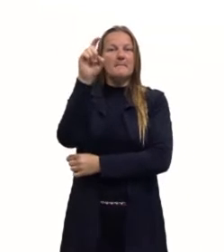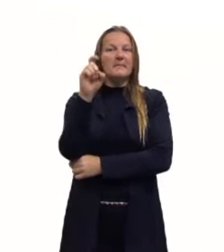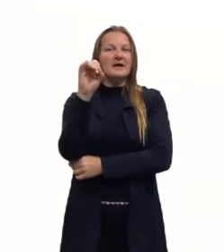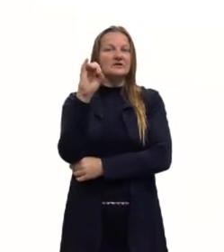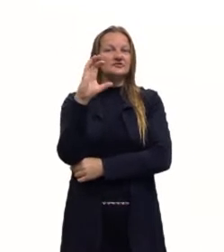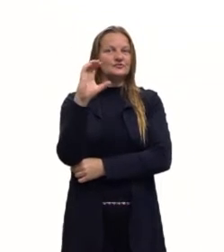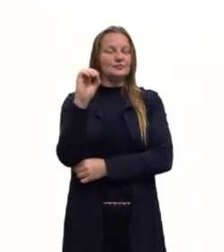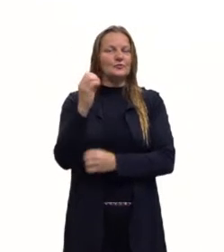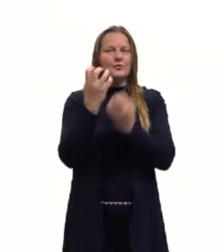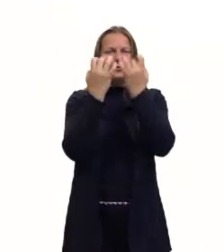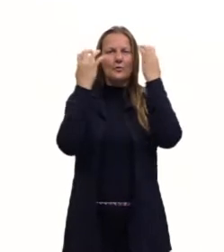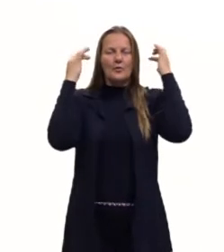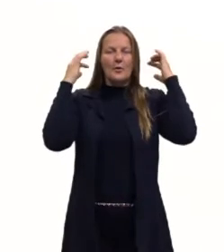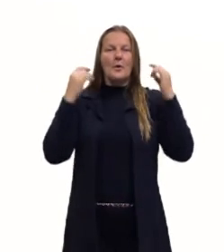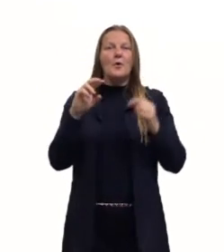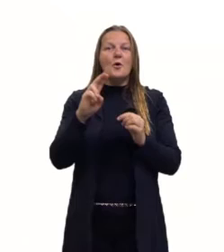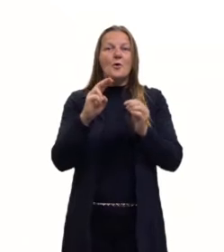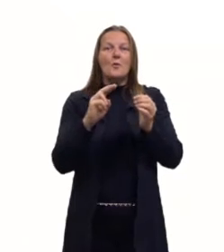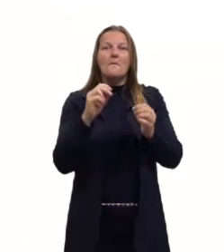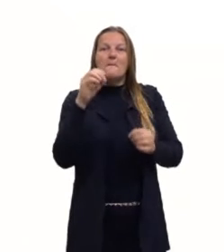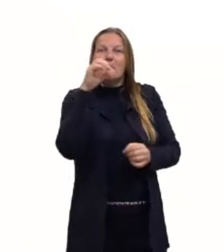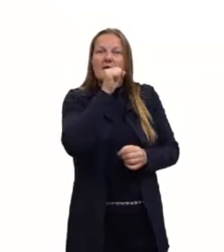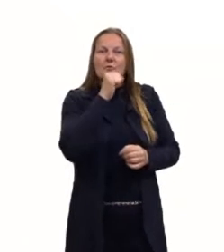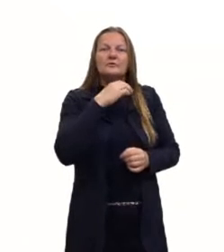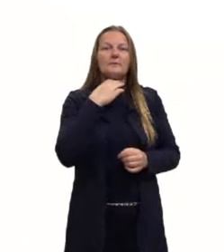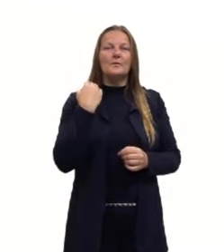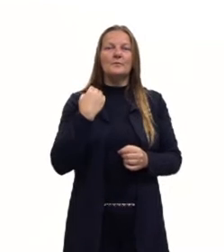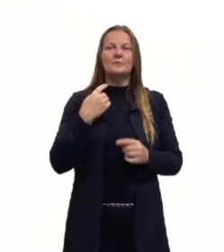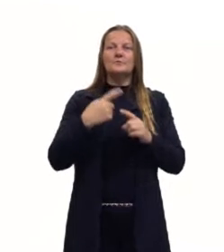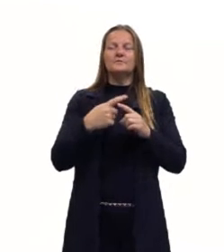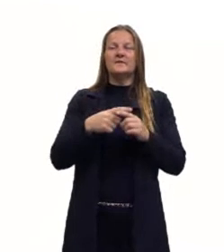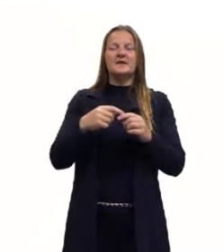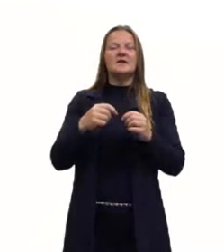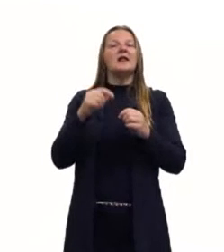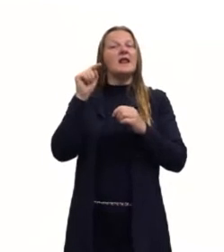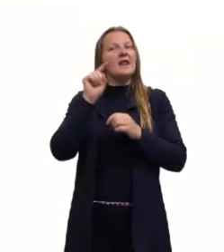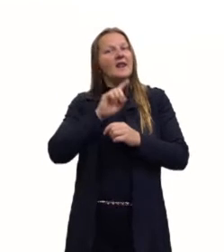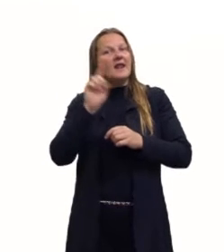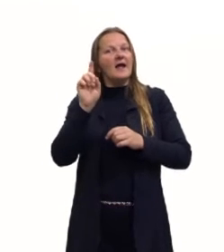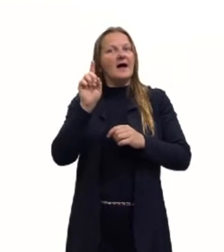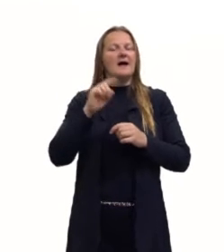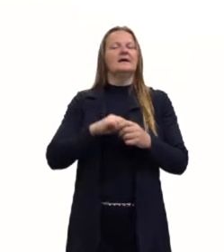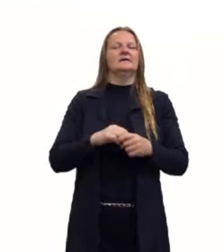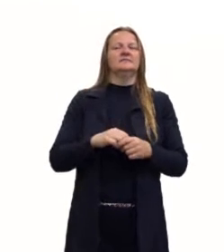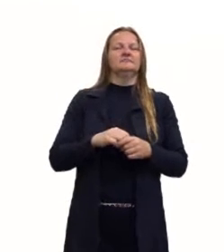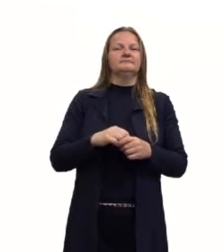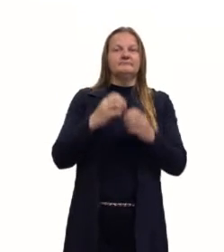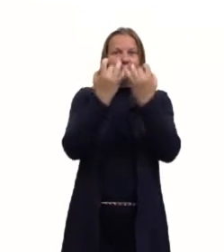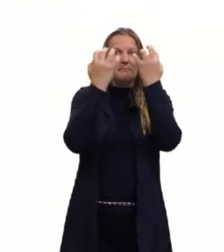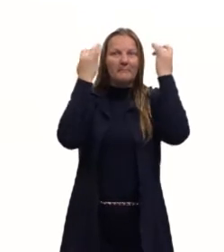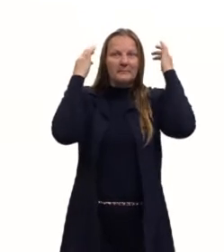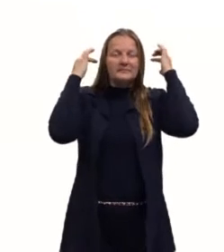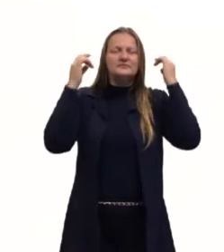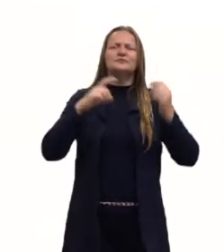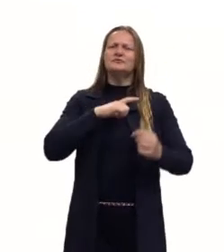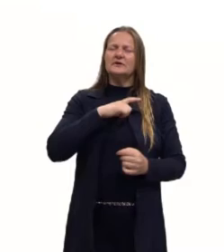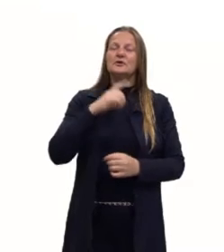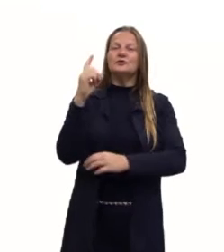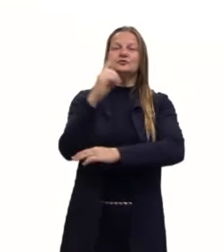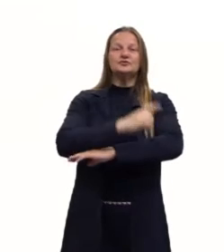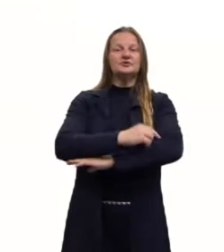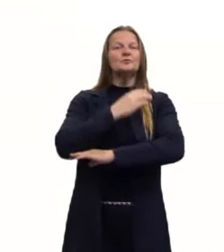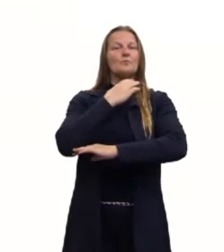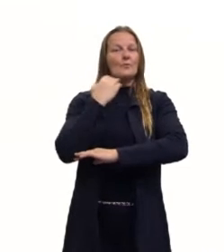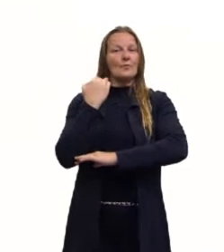nome, pan de muerto, justamente porque essa celebração que estou me referindo é o dia dos